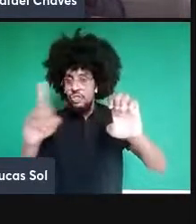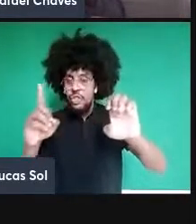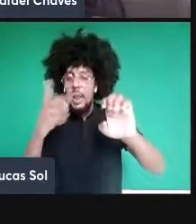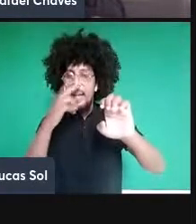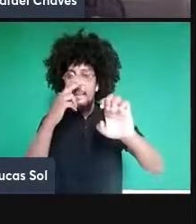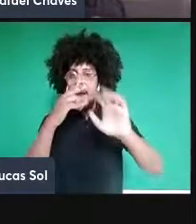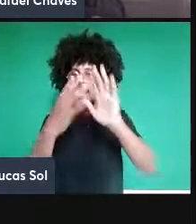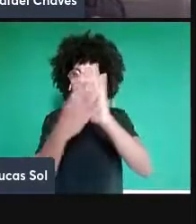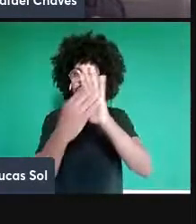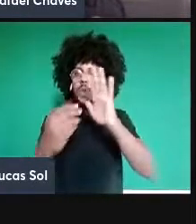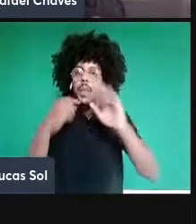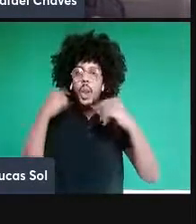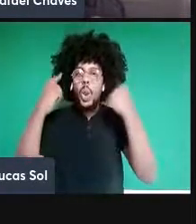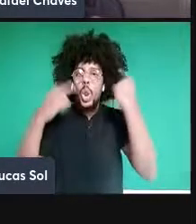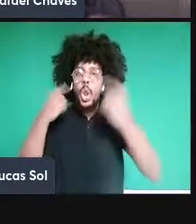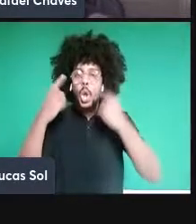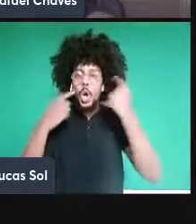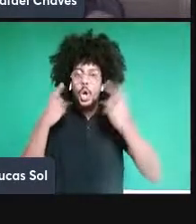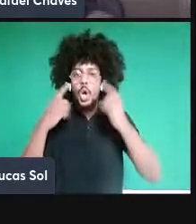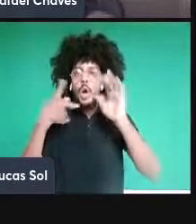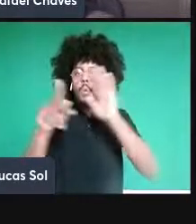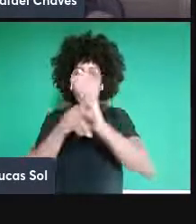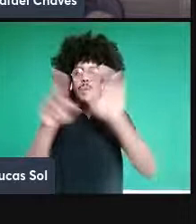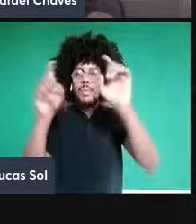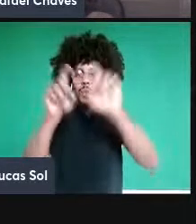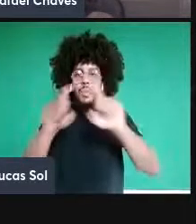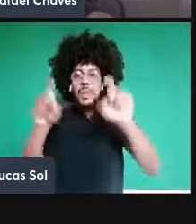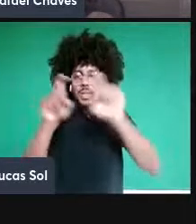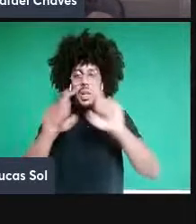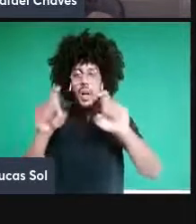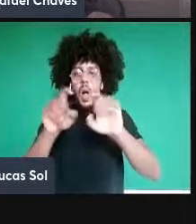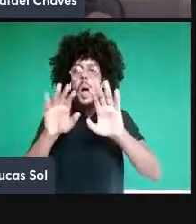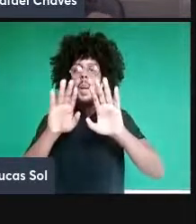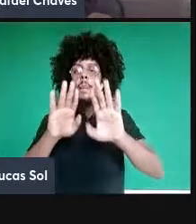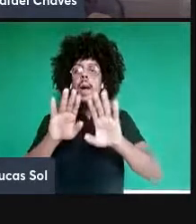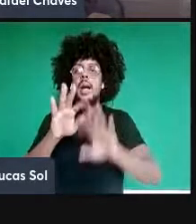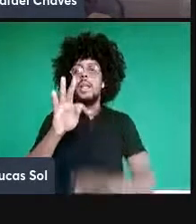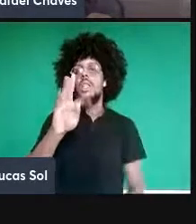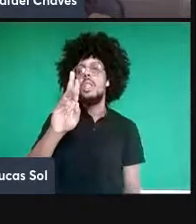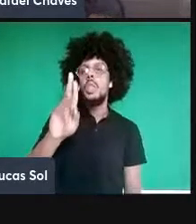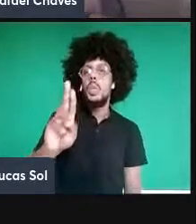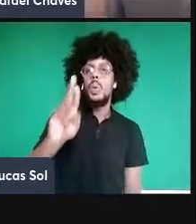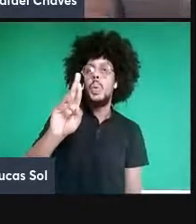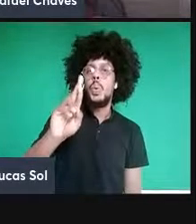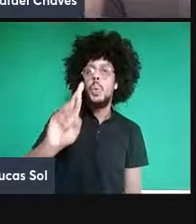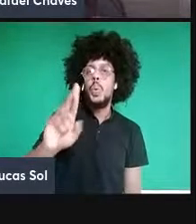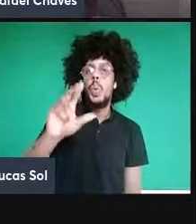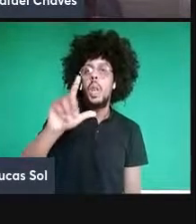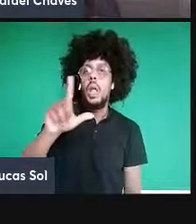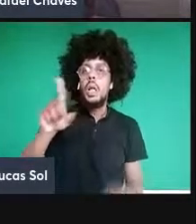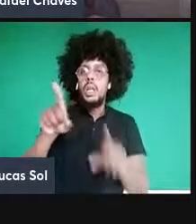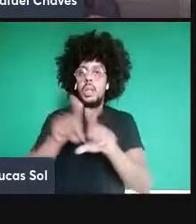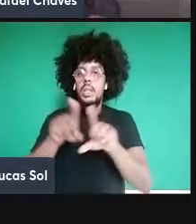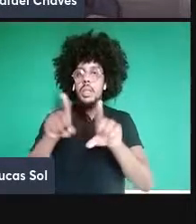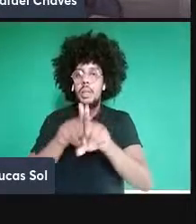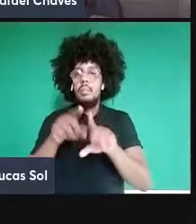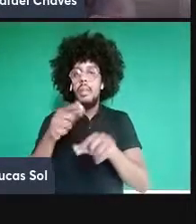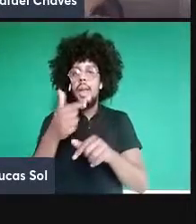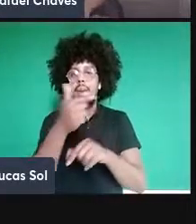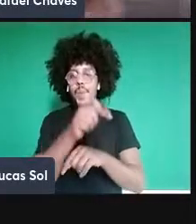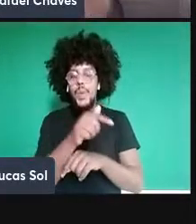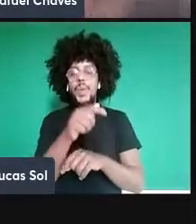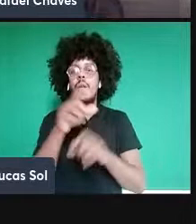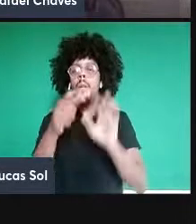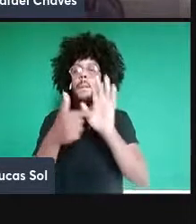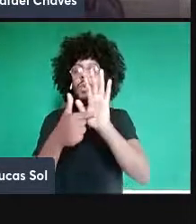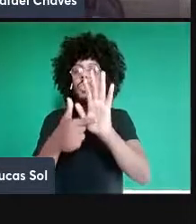louco de computação mas o que o Turing e o Church mostraram e é uma tese que continua até hoje